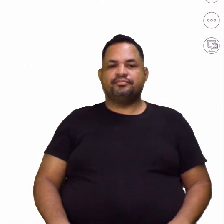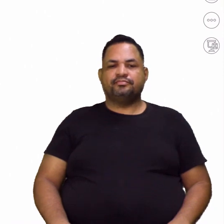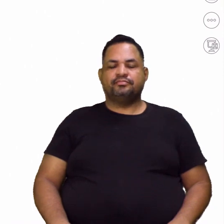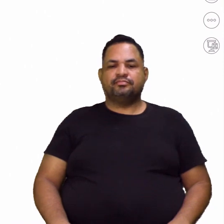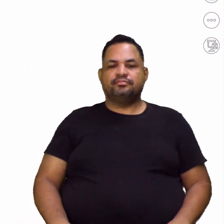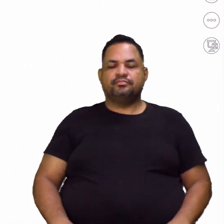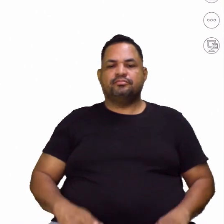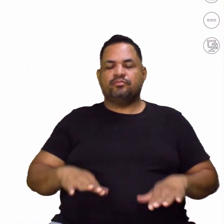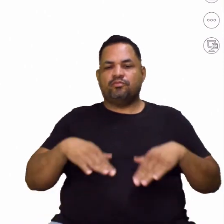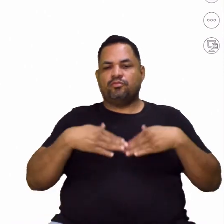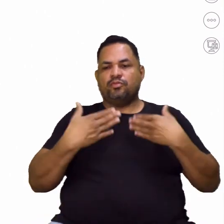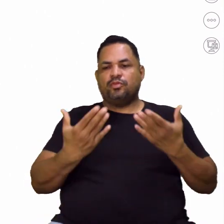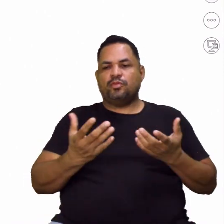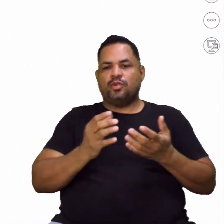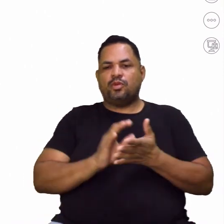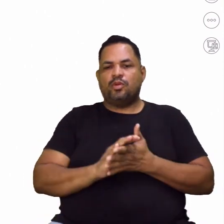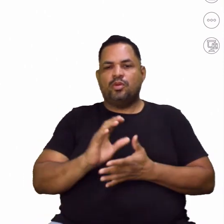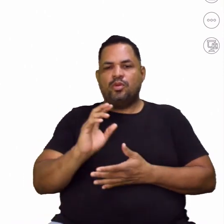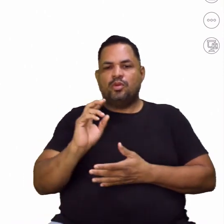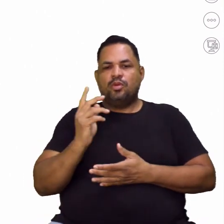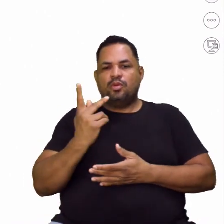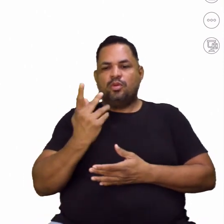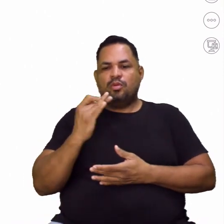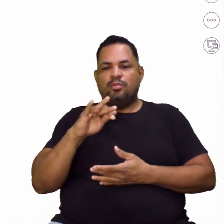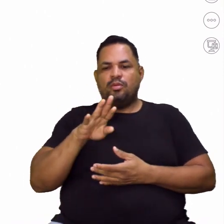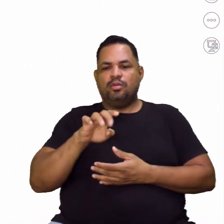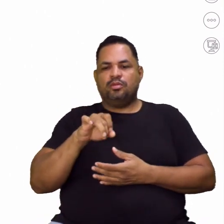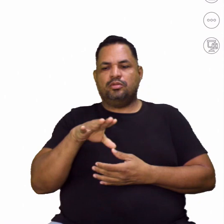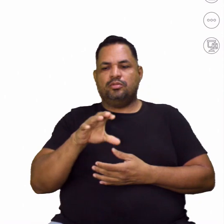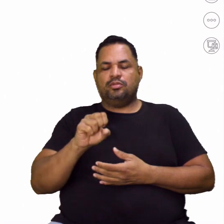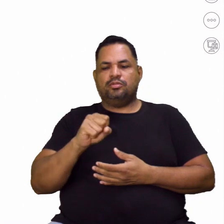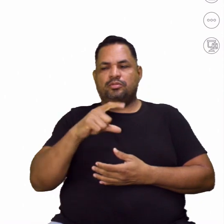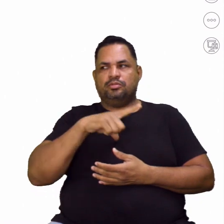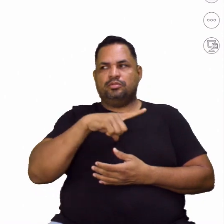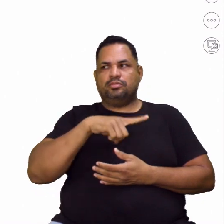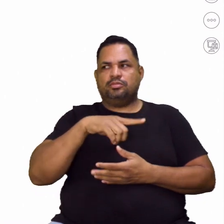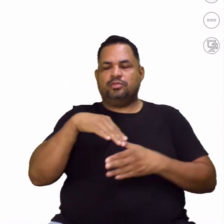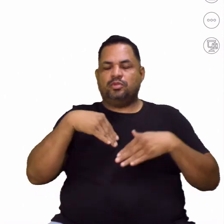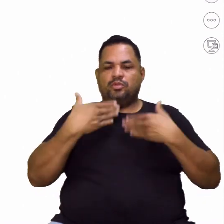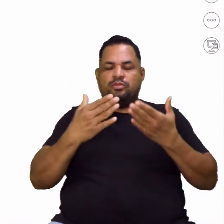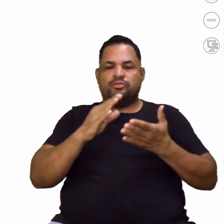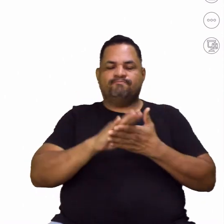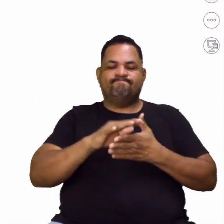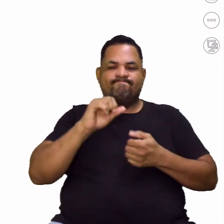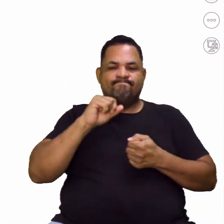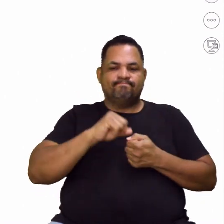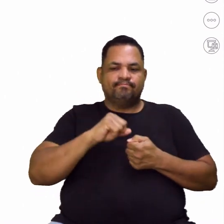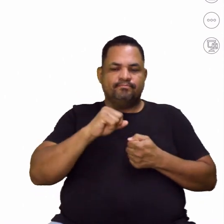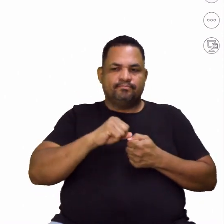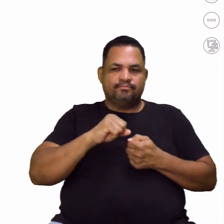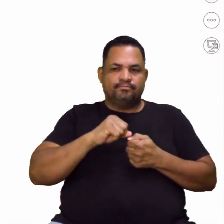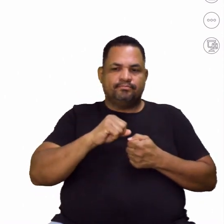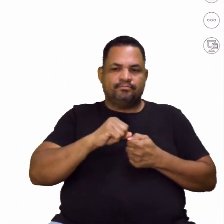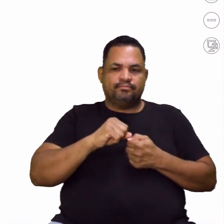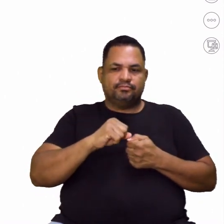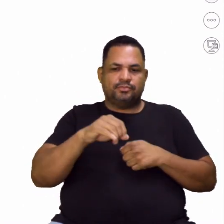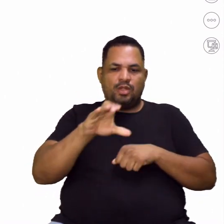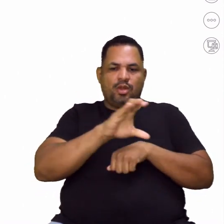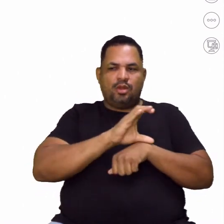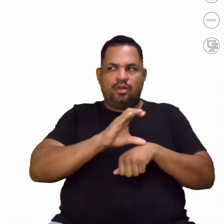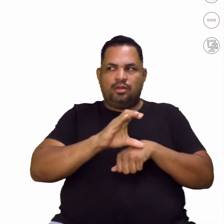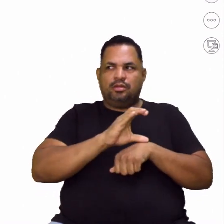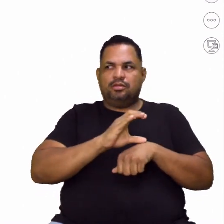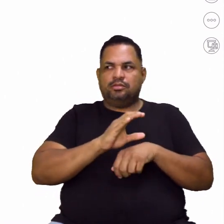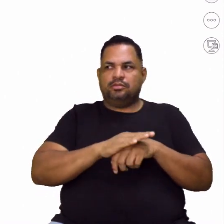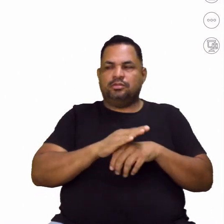ó. Quais os homônimos que temos? Tanto quando você vai fazer concurso,